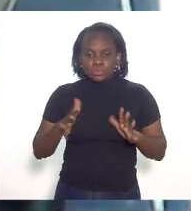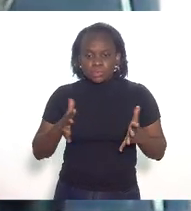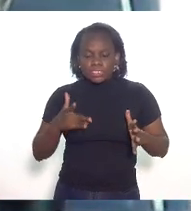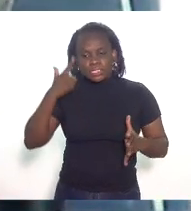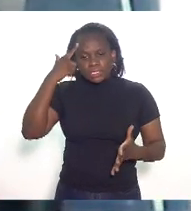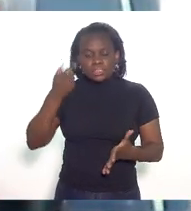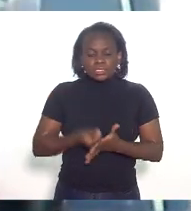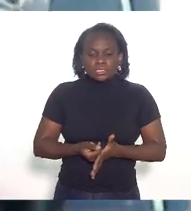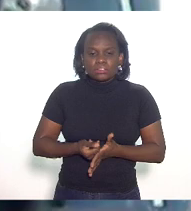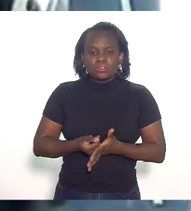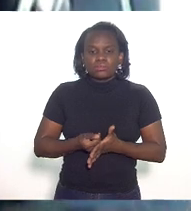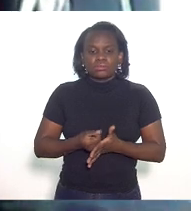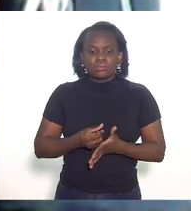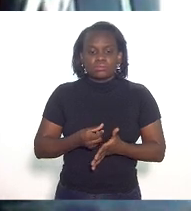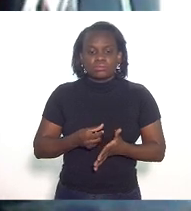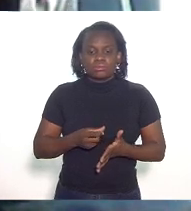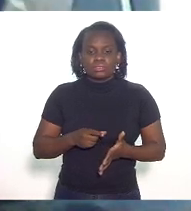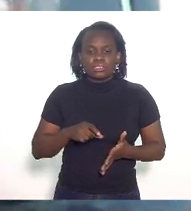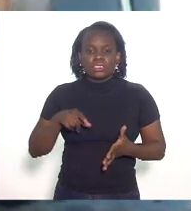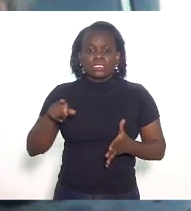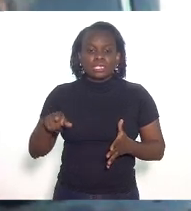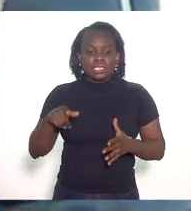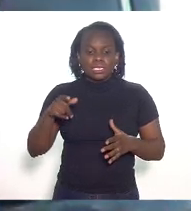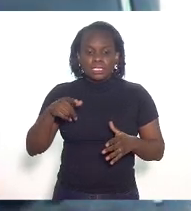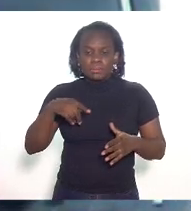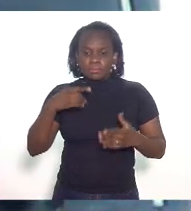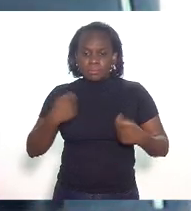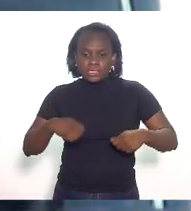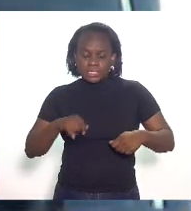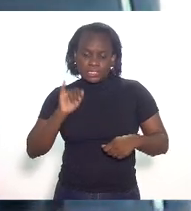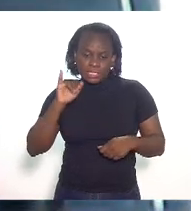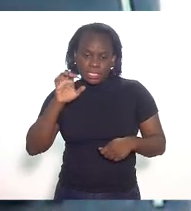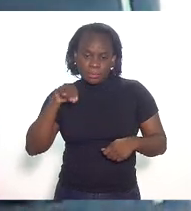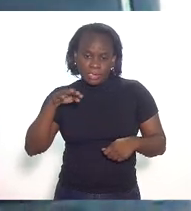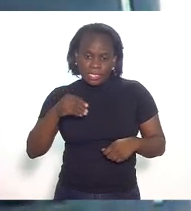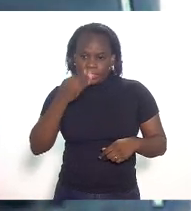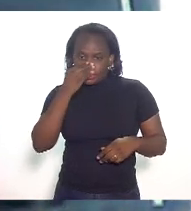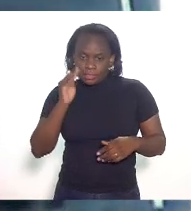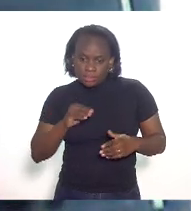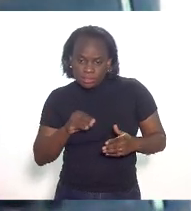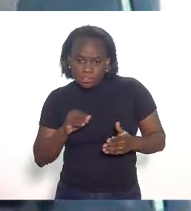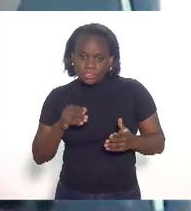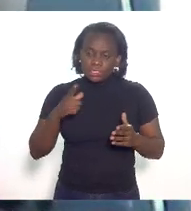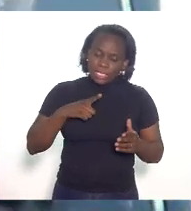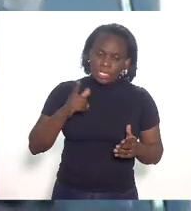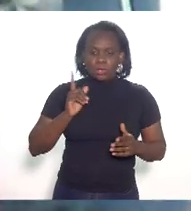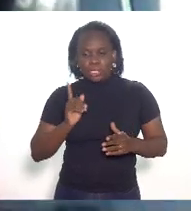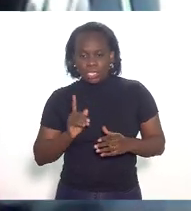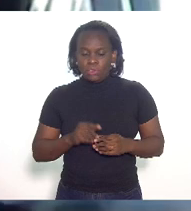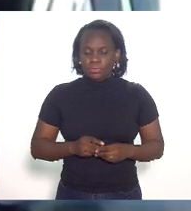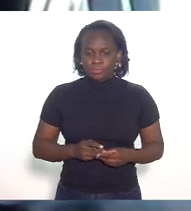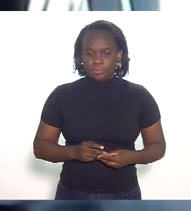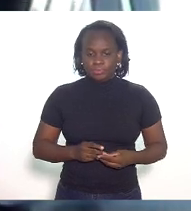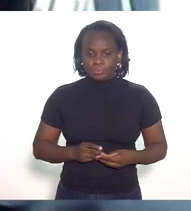definir o que que tem de renúncia de ICMS nesse caso se é que existe a renúncia ou não